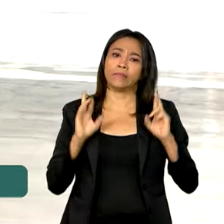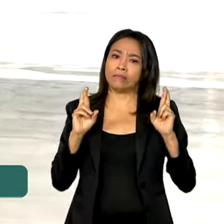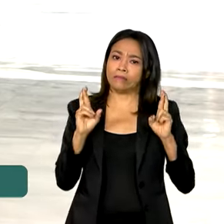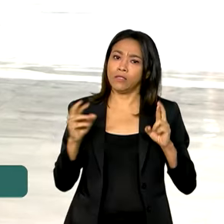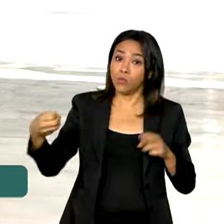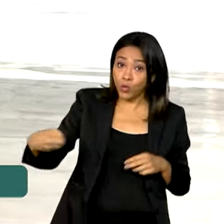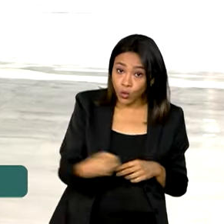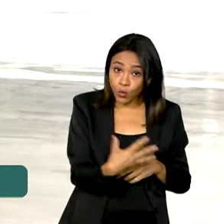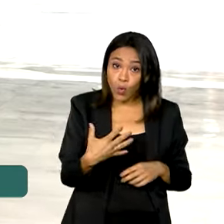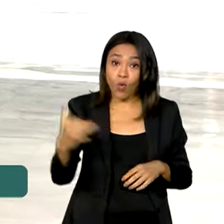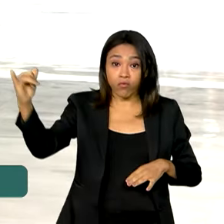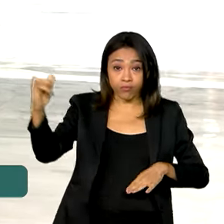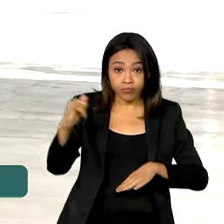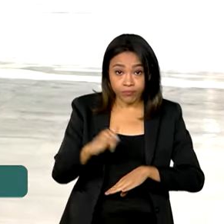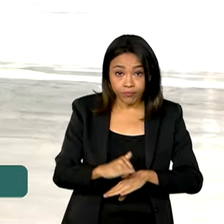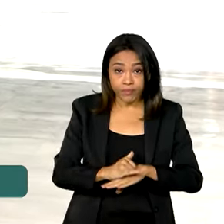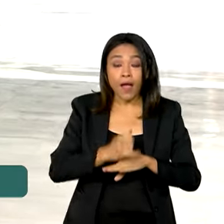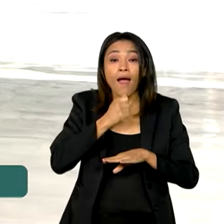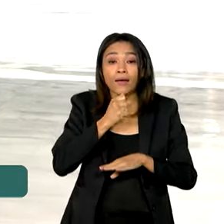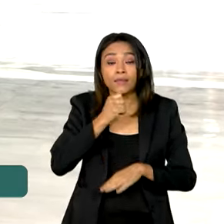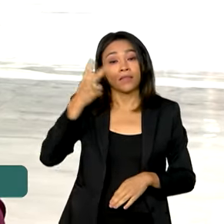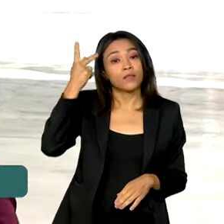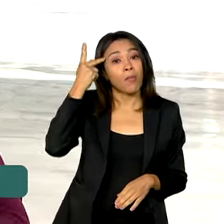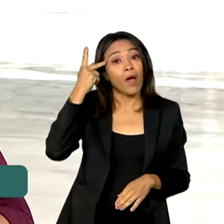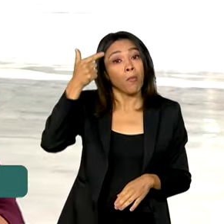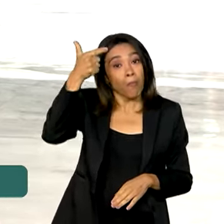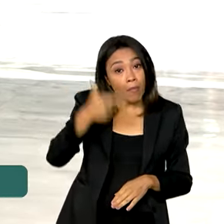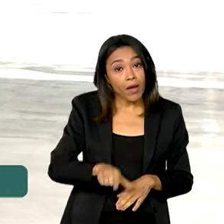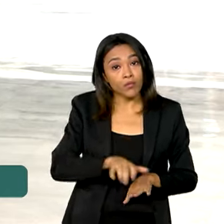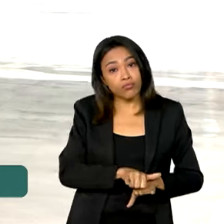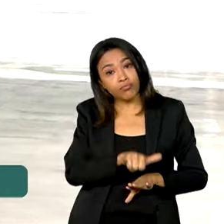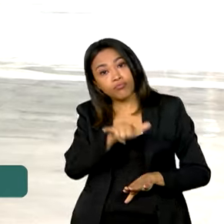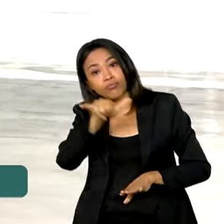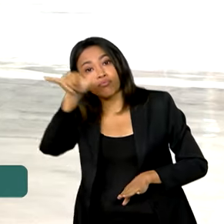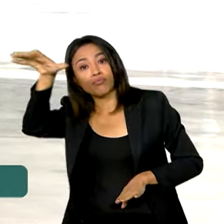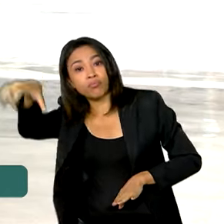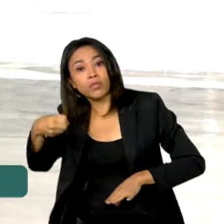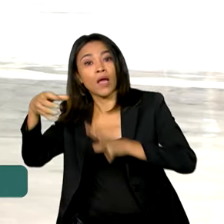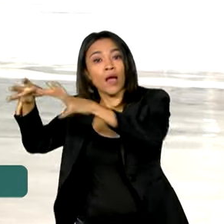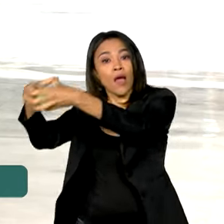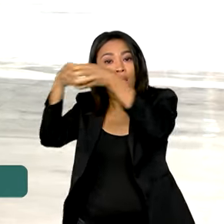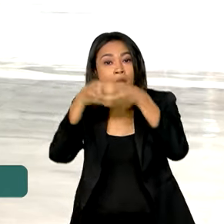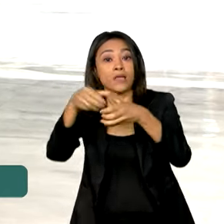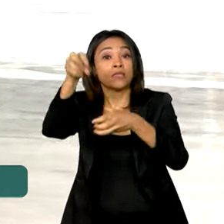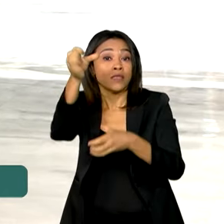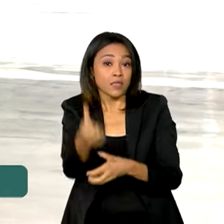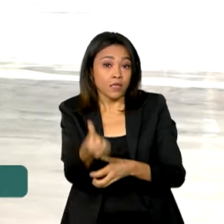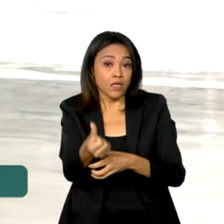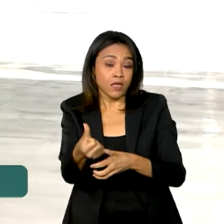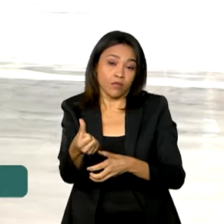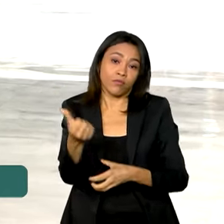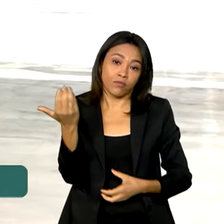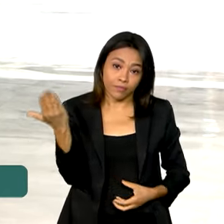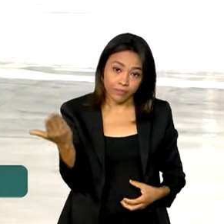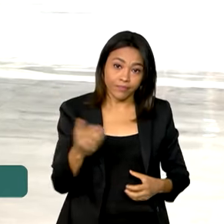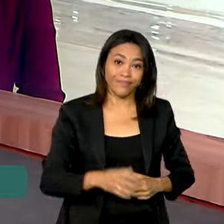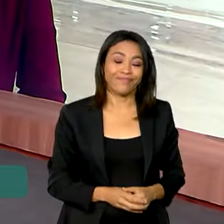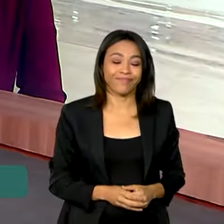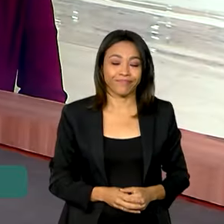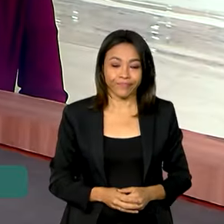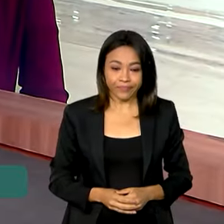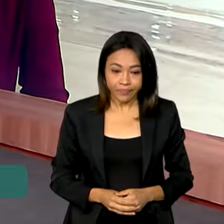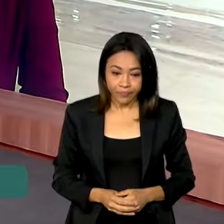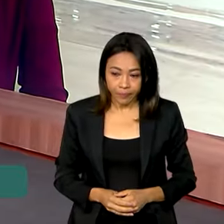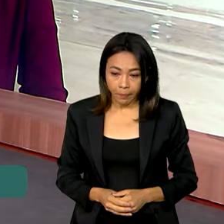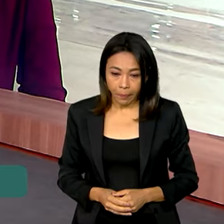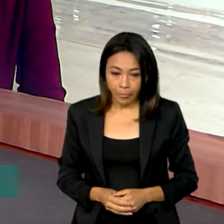novo voo decole ainda hoje de São Paulo para buscar o sexto grupo de pessoas em Beirute. Eu volto com você aí no estúdio, Vanessa.